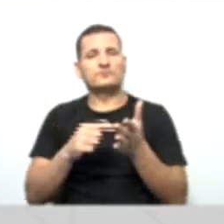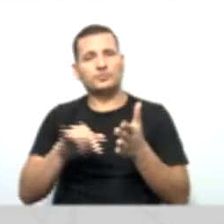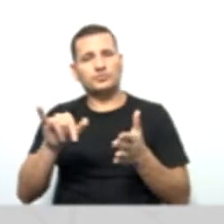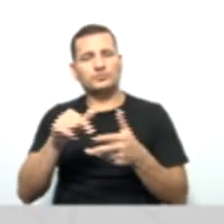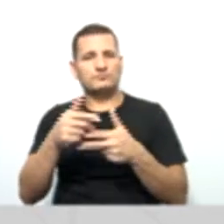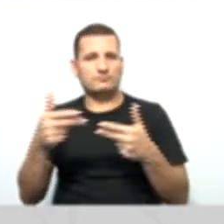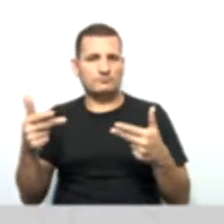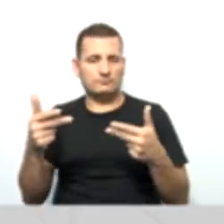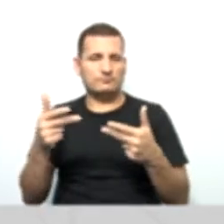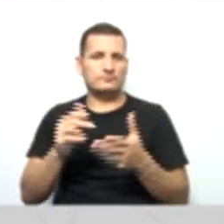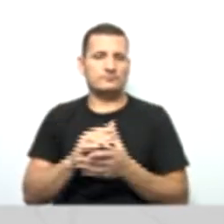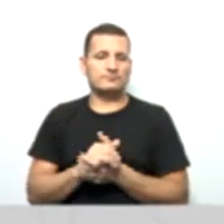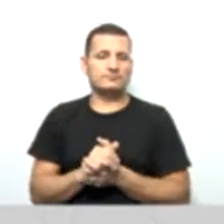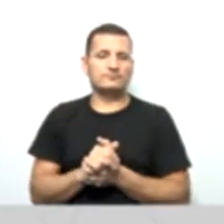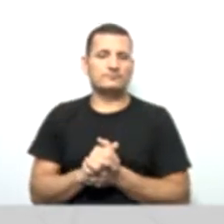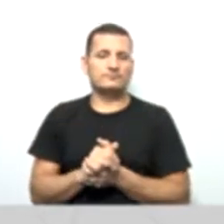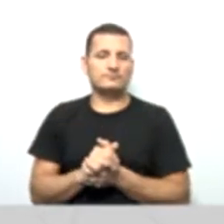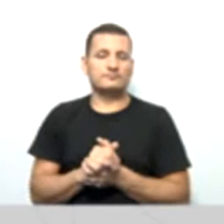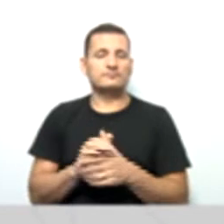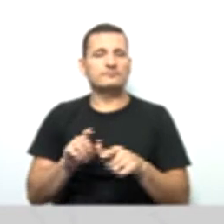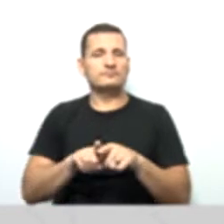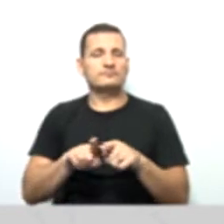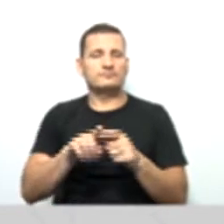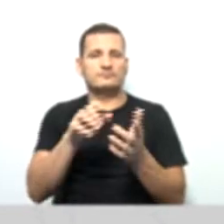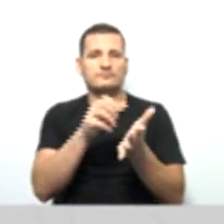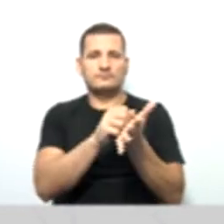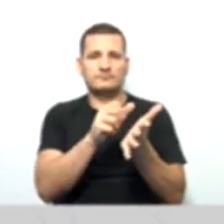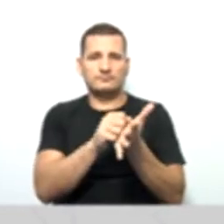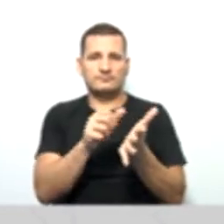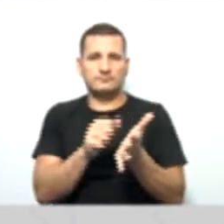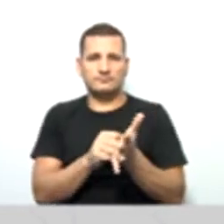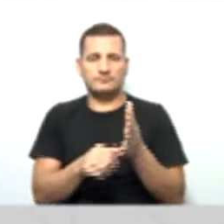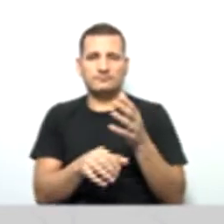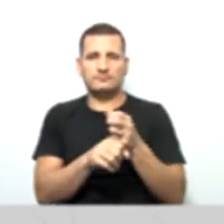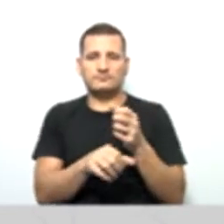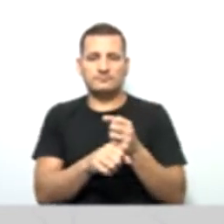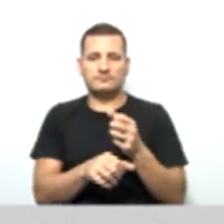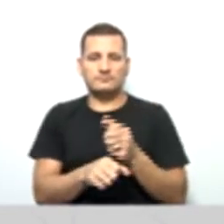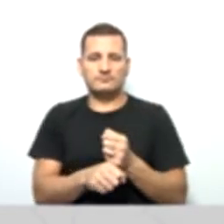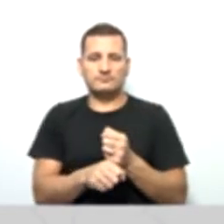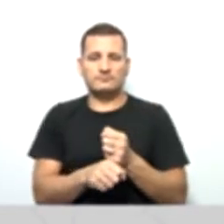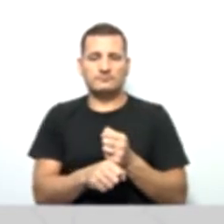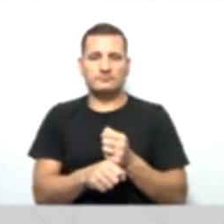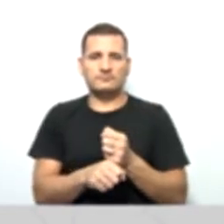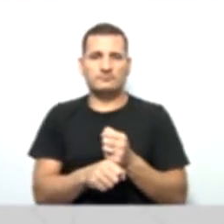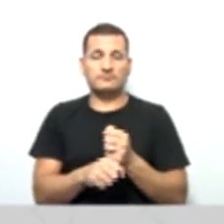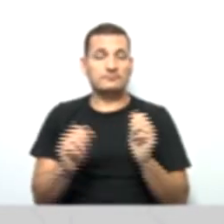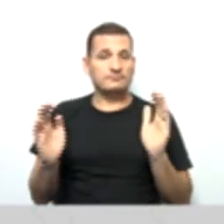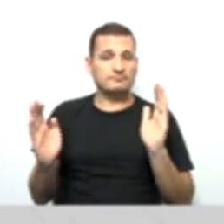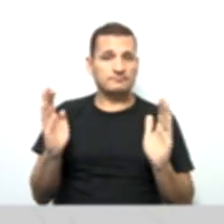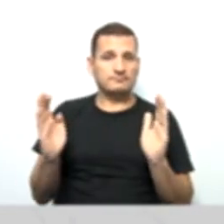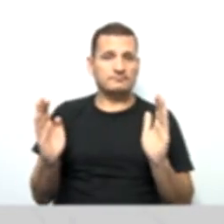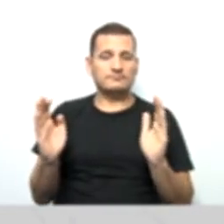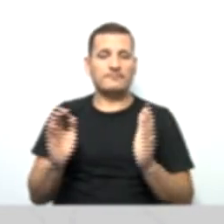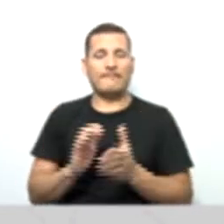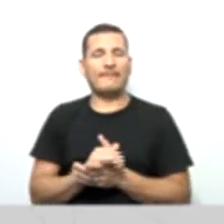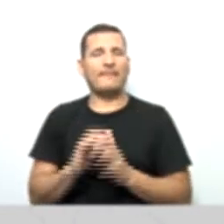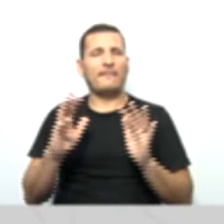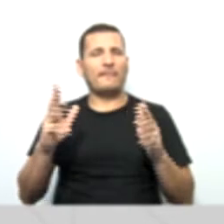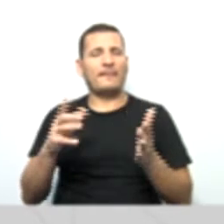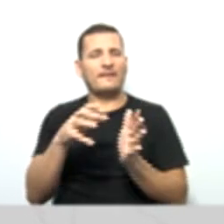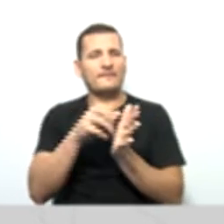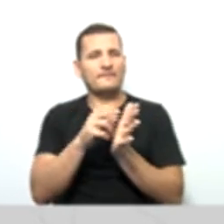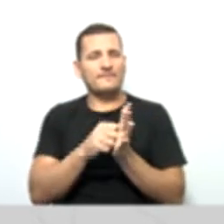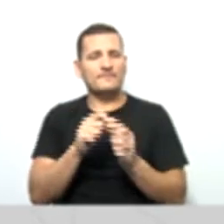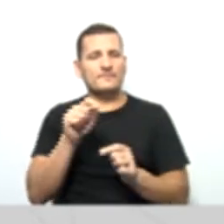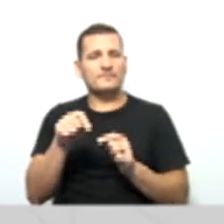contratados e com os registros contabilmente em determinada data, né? Então, todo esse registro é o que já